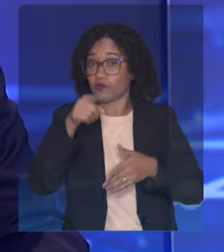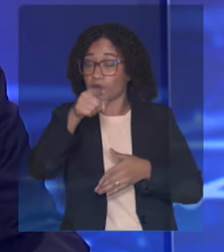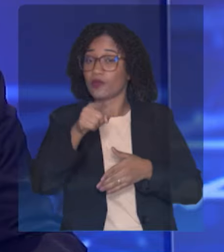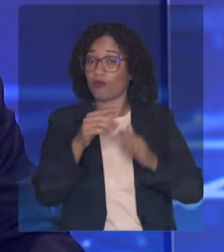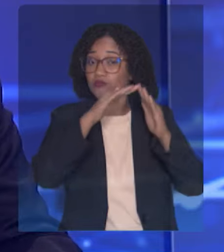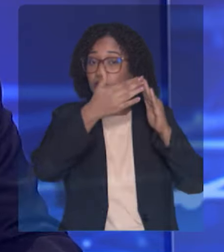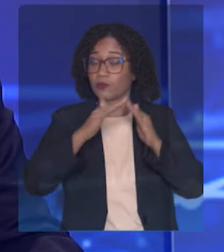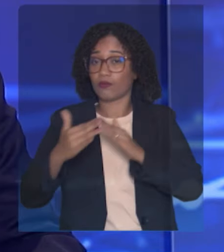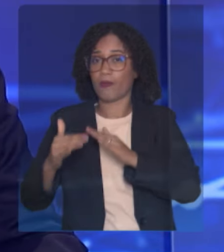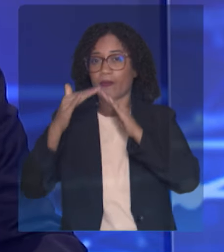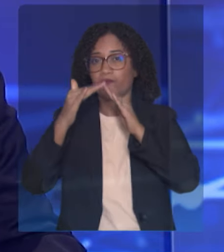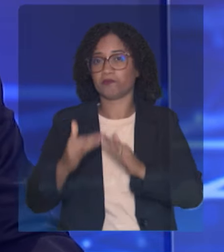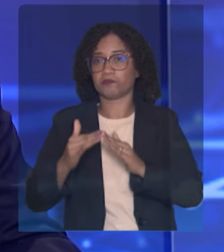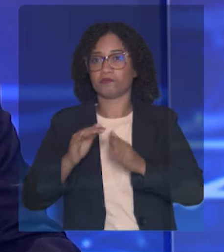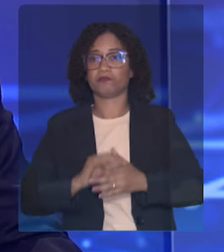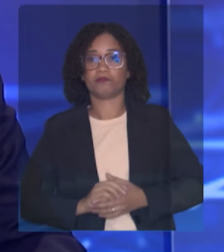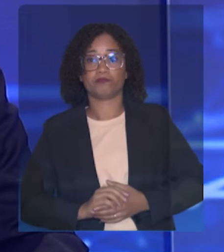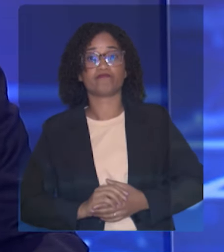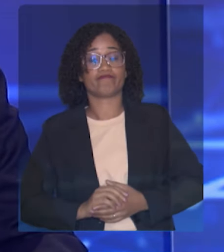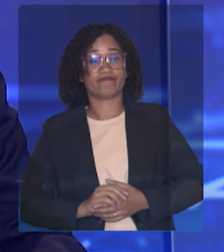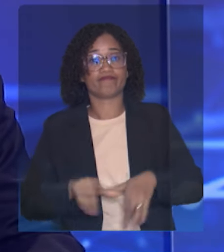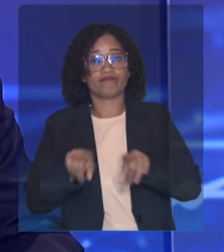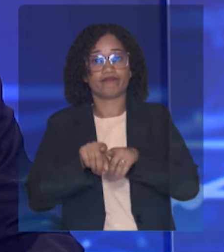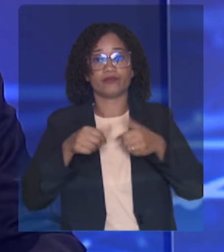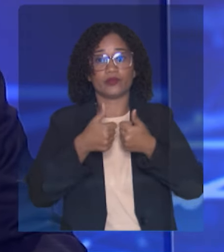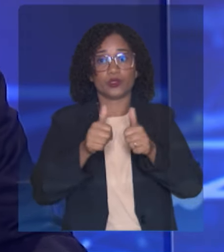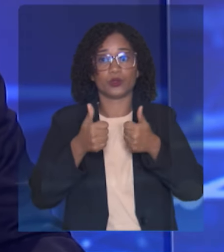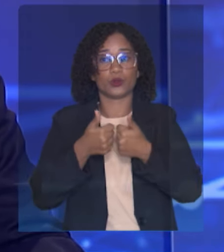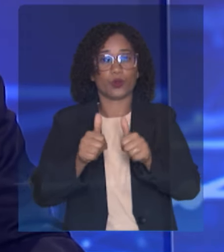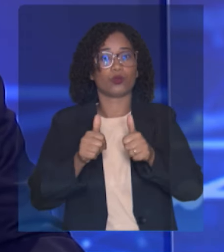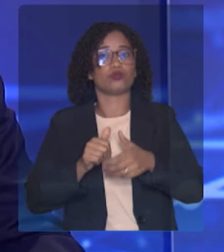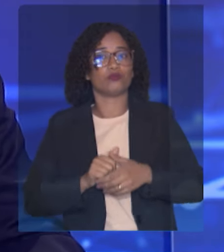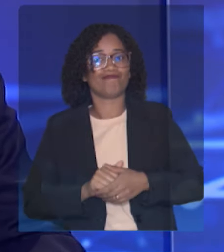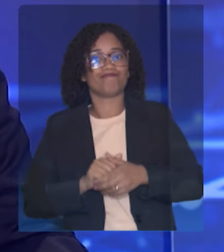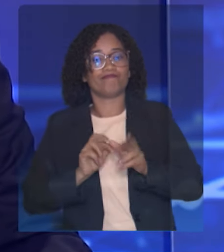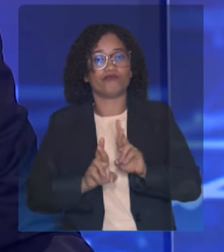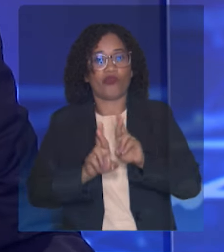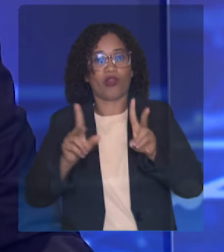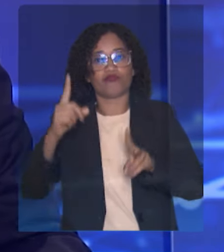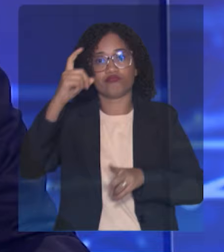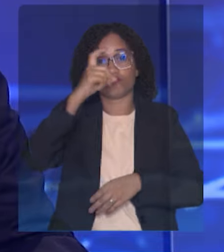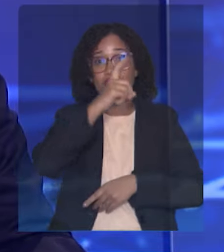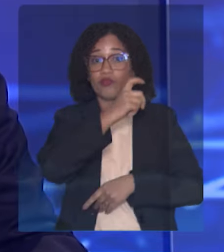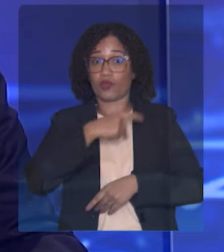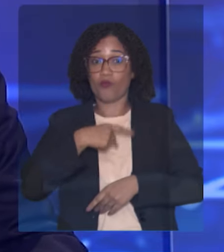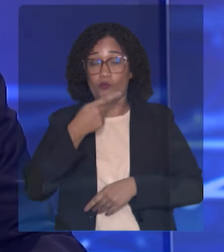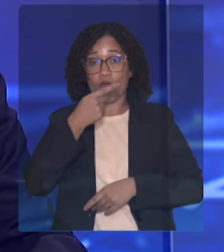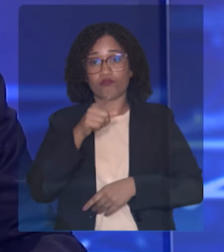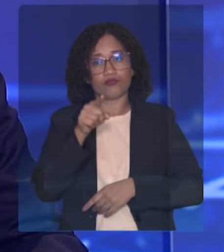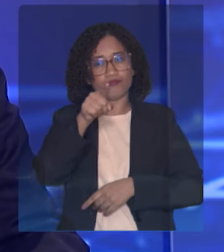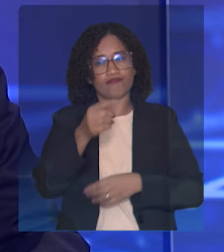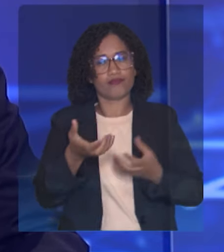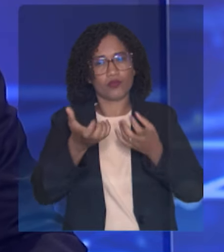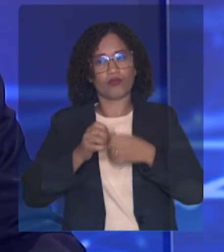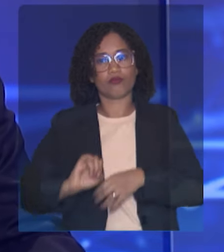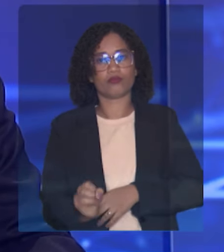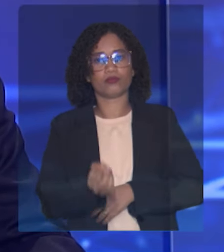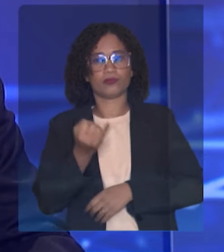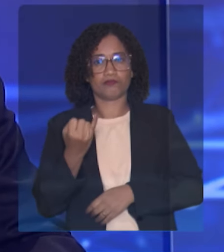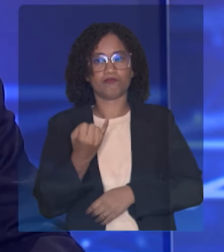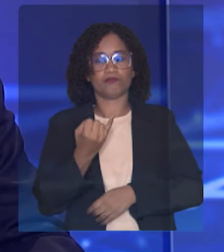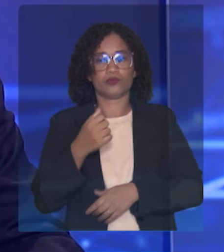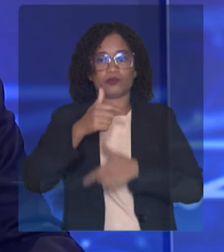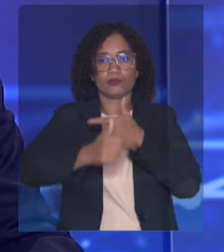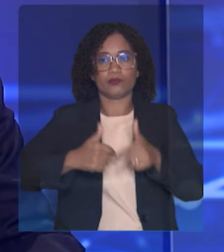de ônibus que não comunicam as cidades. Eu estou me dirigindo a você, que quer oportunidade de trabalho, emprego. Eu quero